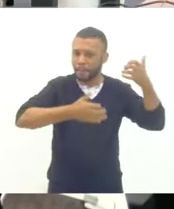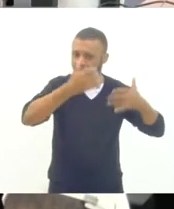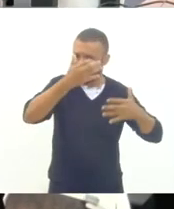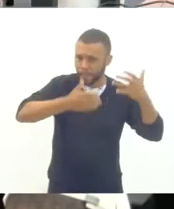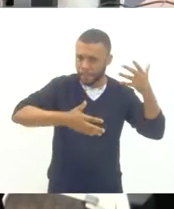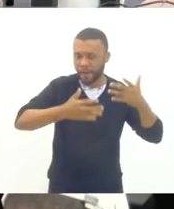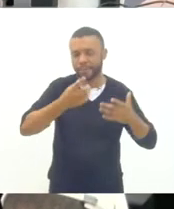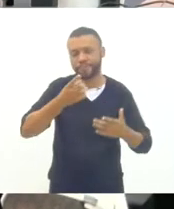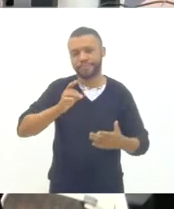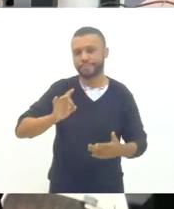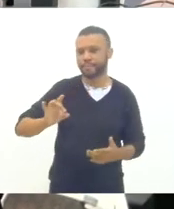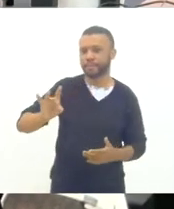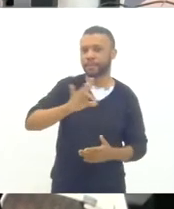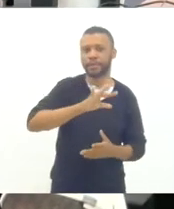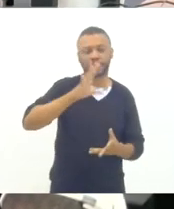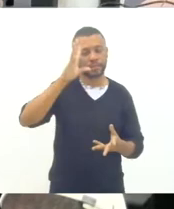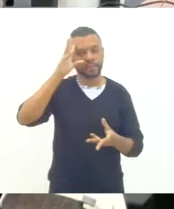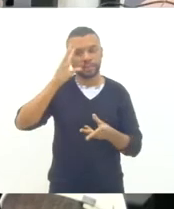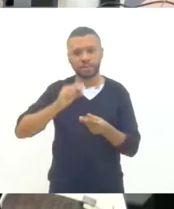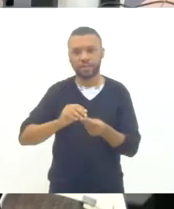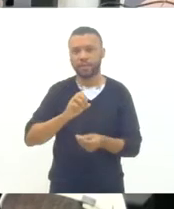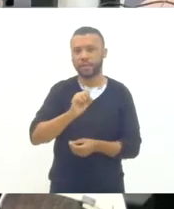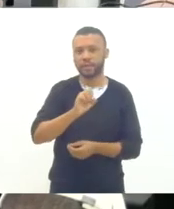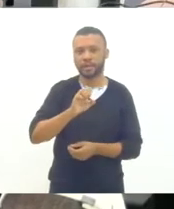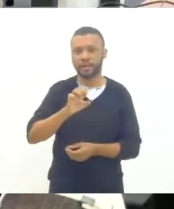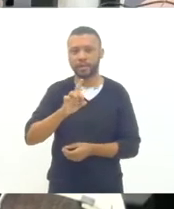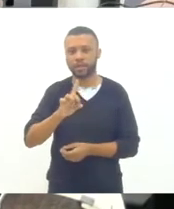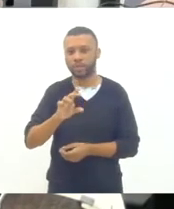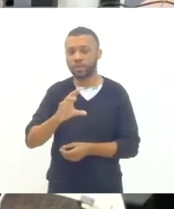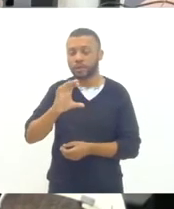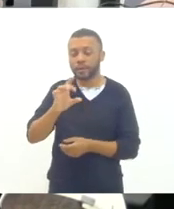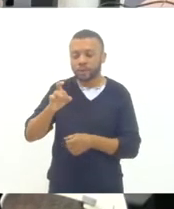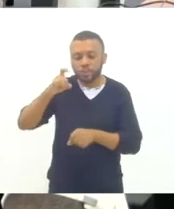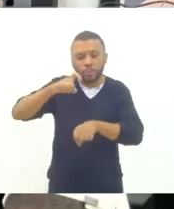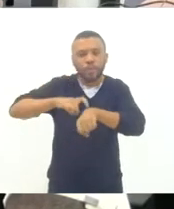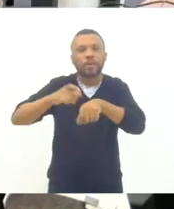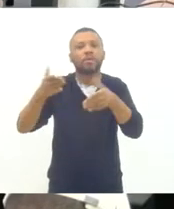entendendo que a Seduq, no momento atual, vem